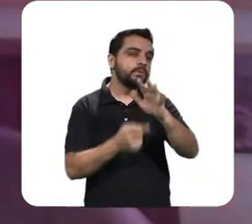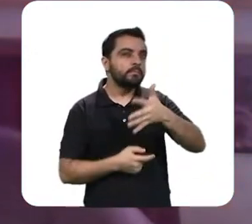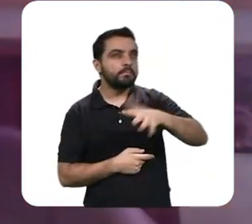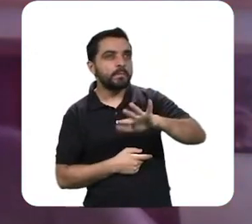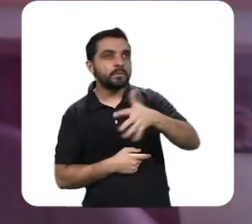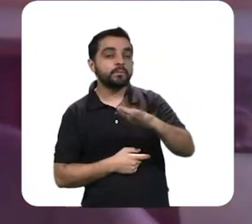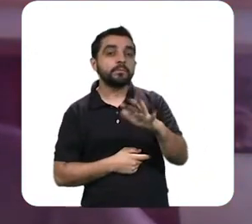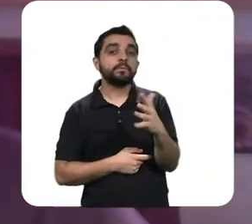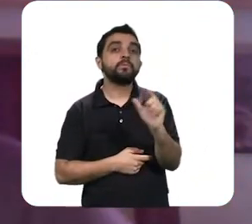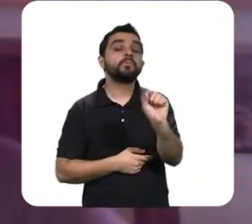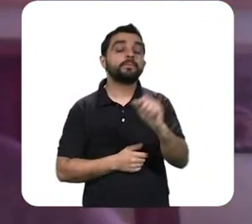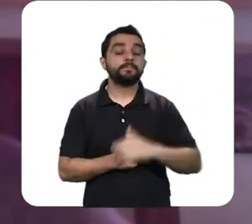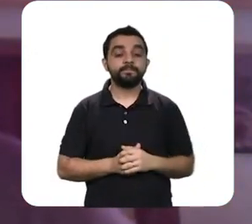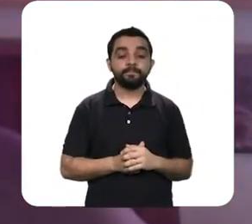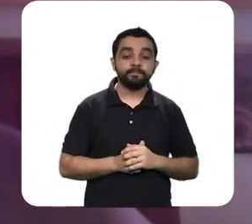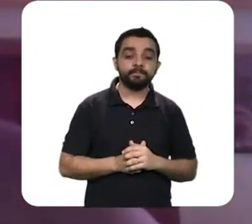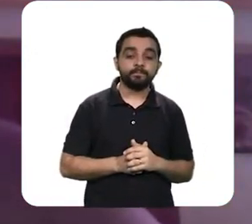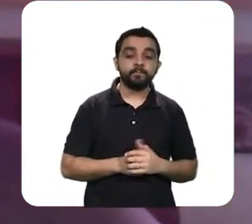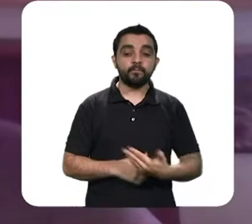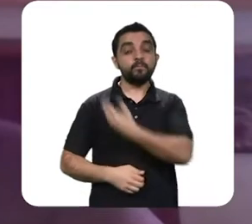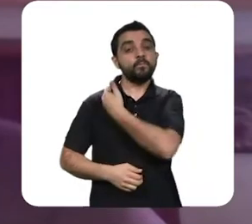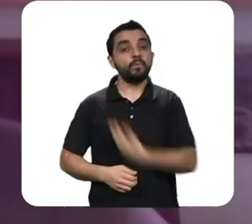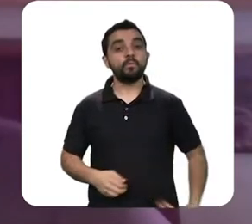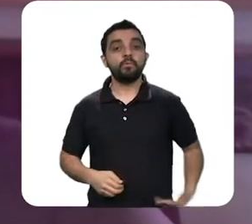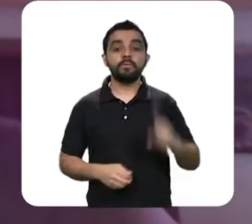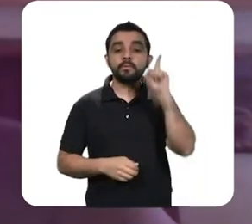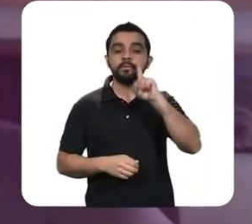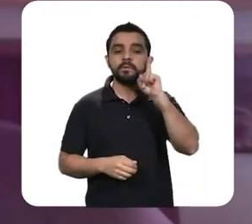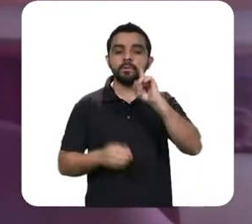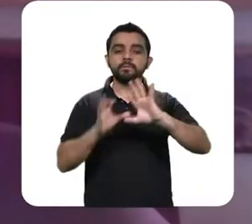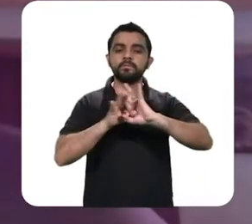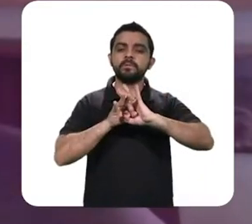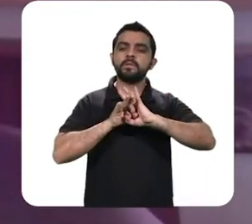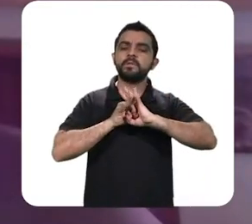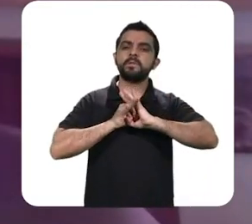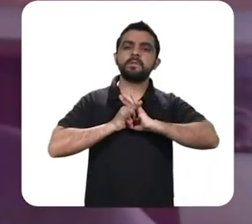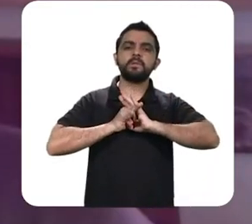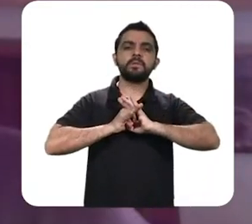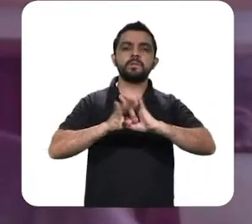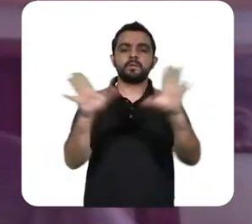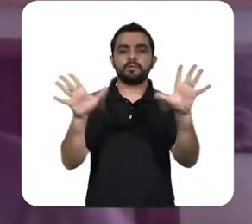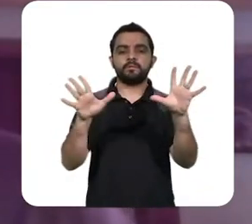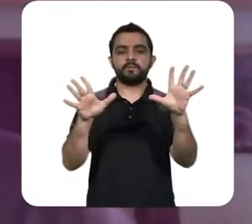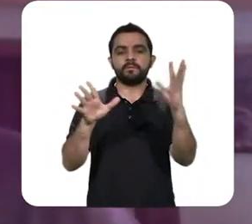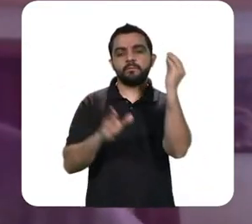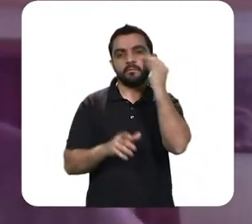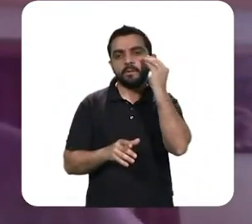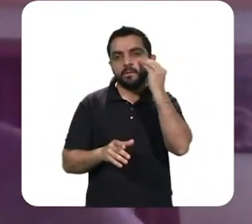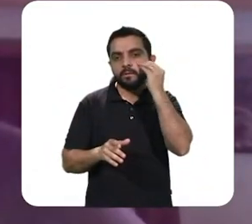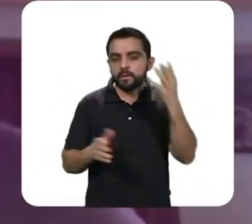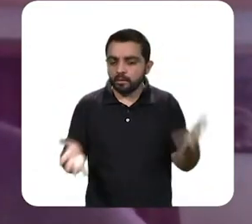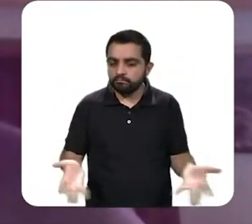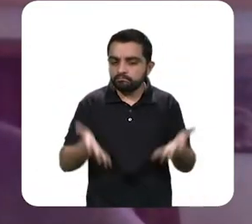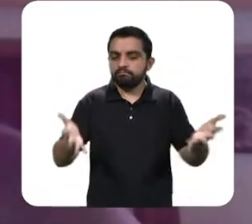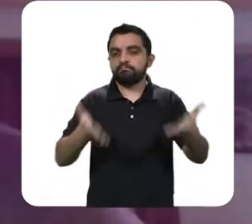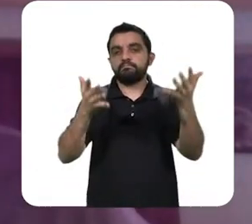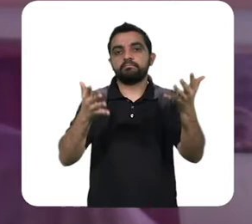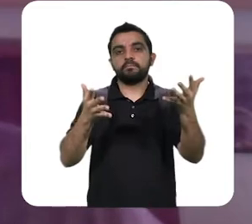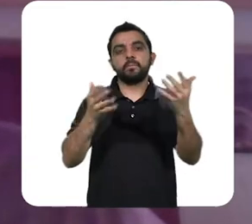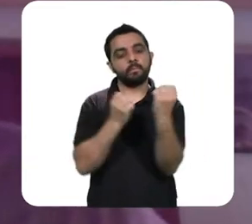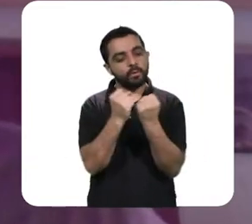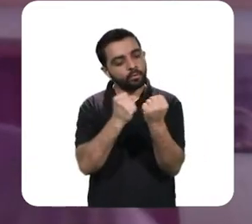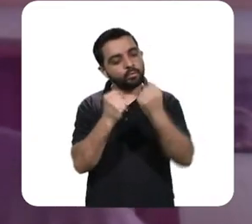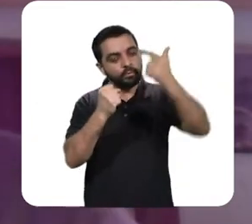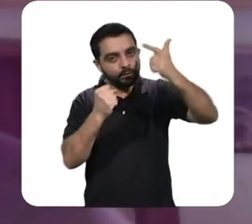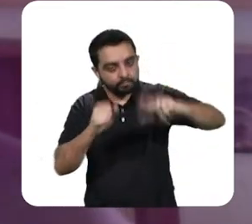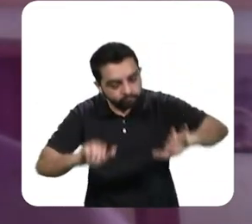menos uma carta branca do governo americano fazer mais ou menos o que quisesse para promover não só a retomada